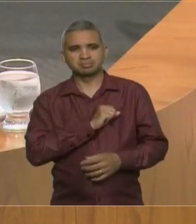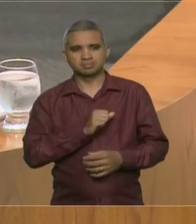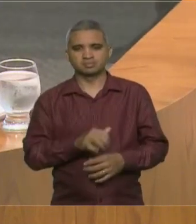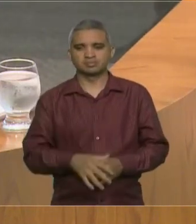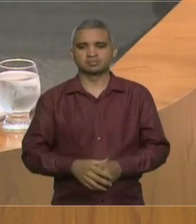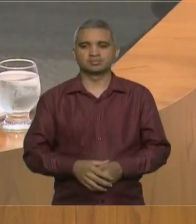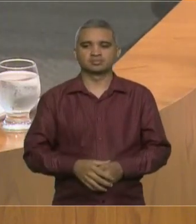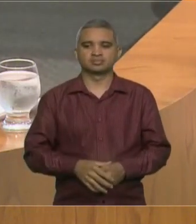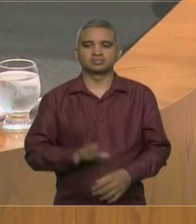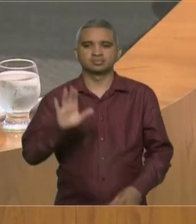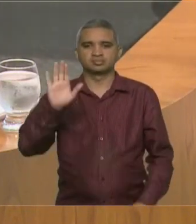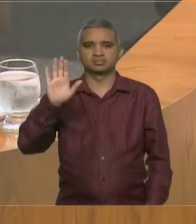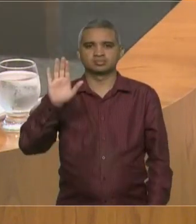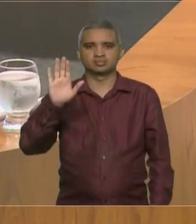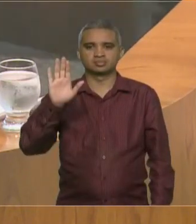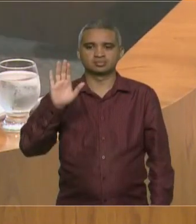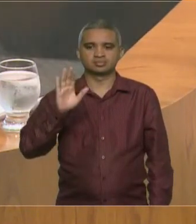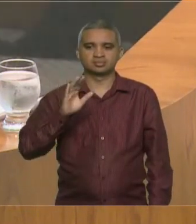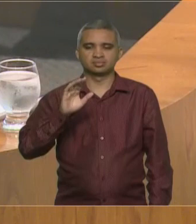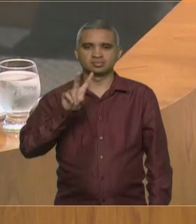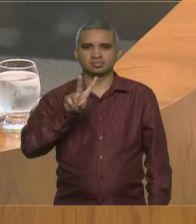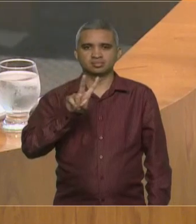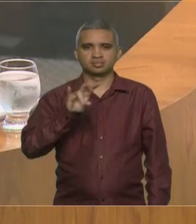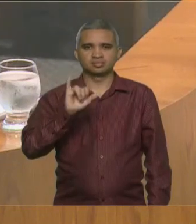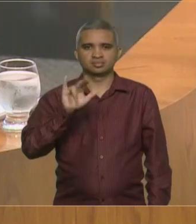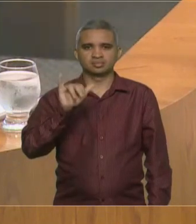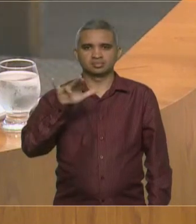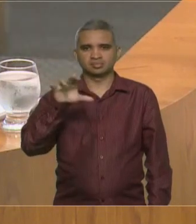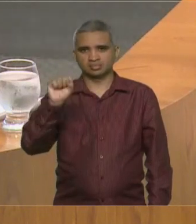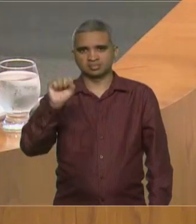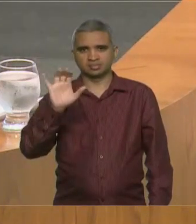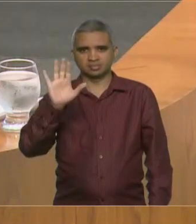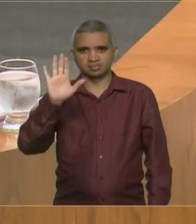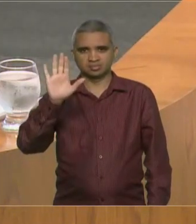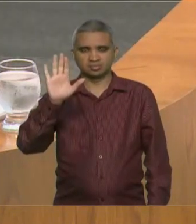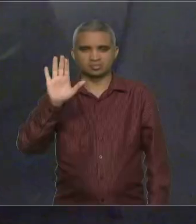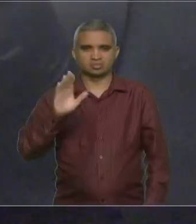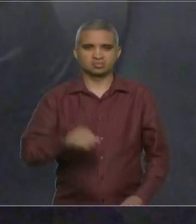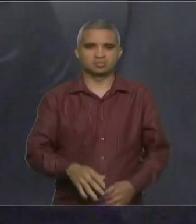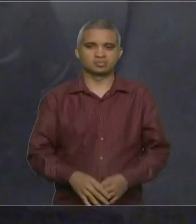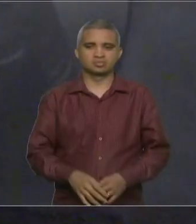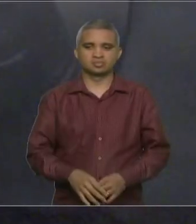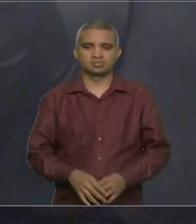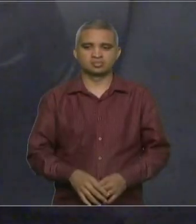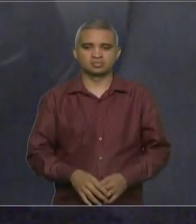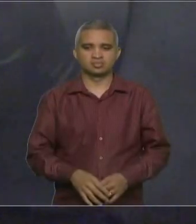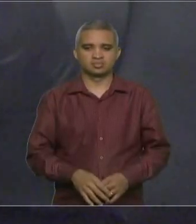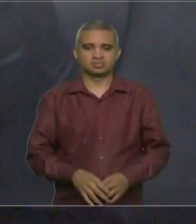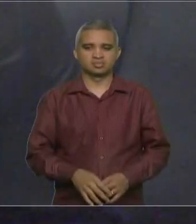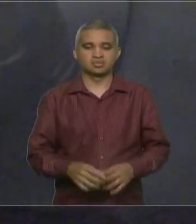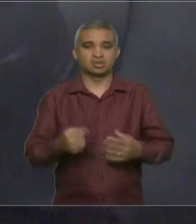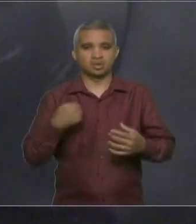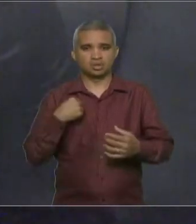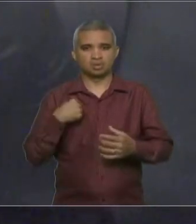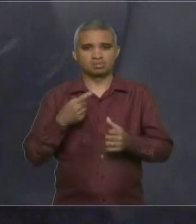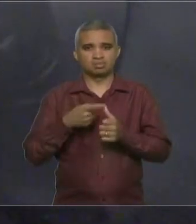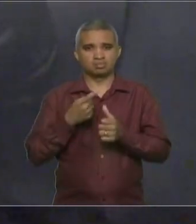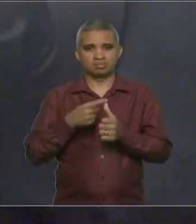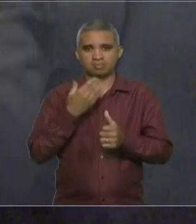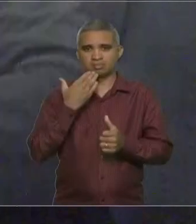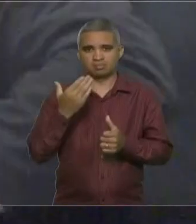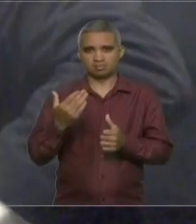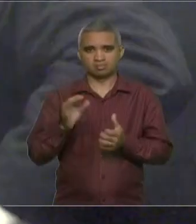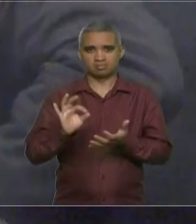na ordem, não é? Sim. Mas nós temos aí na experiência da oratória o